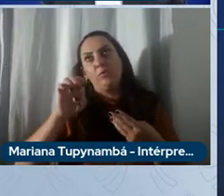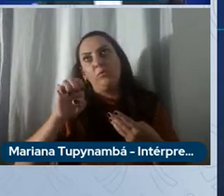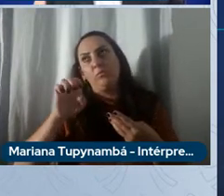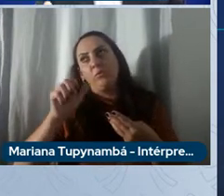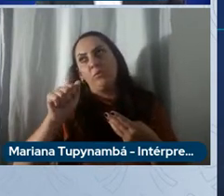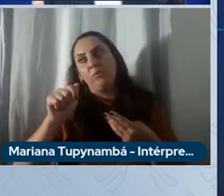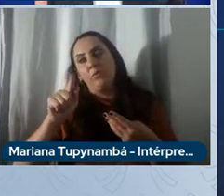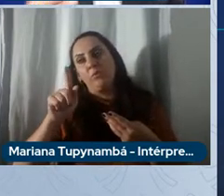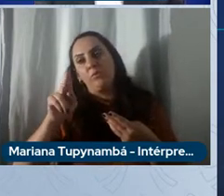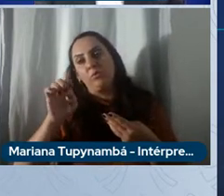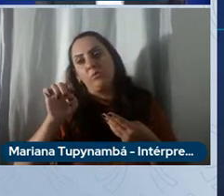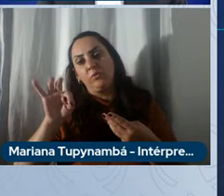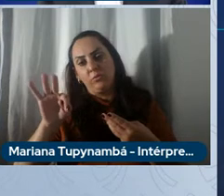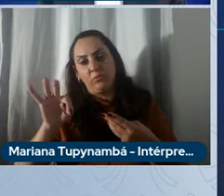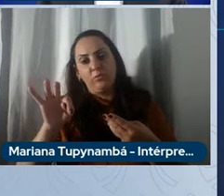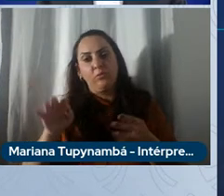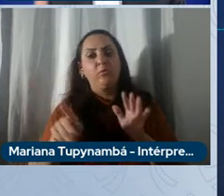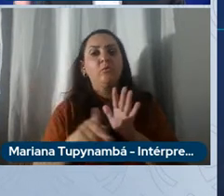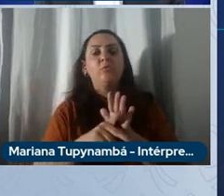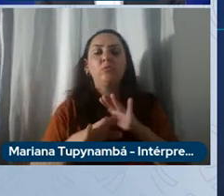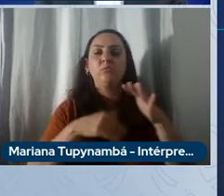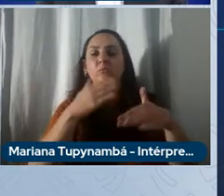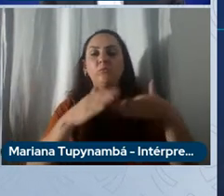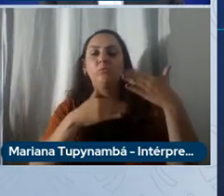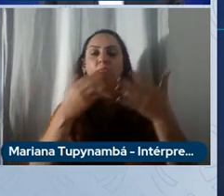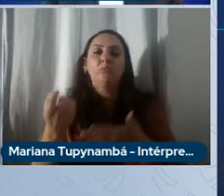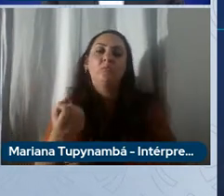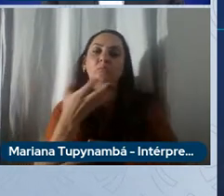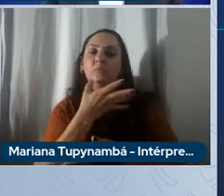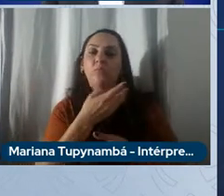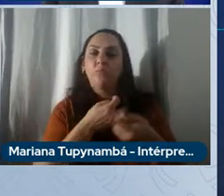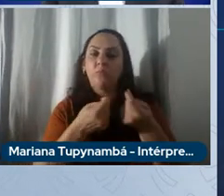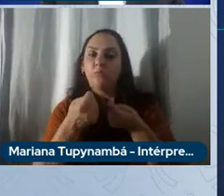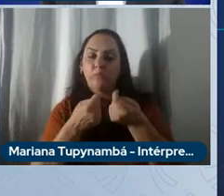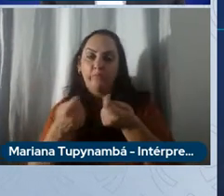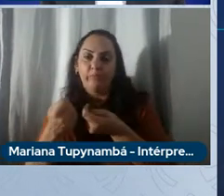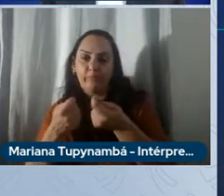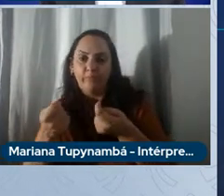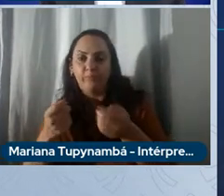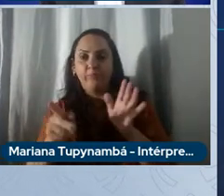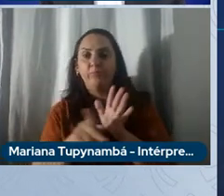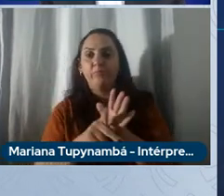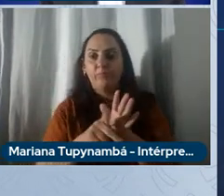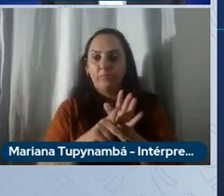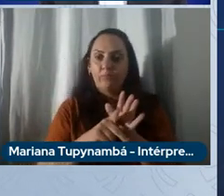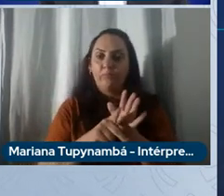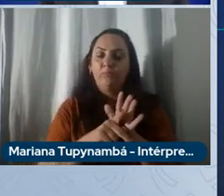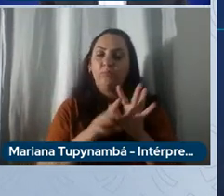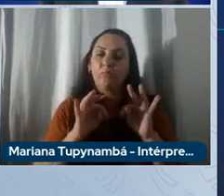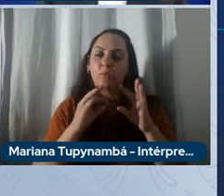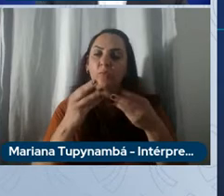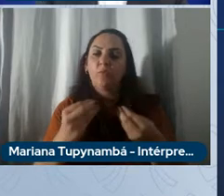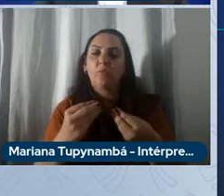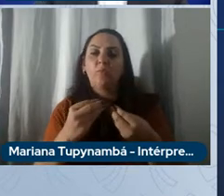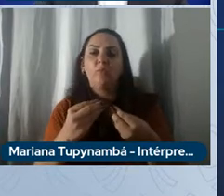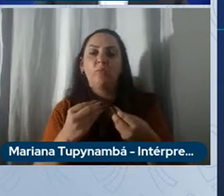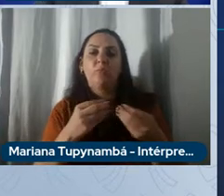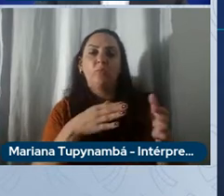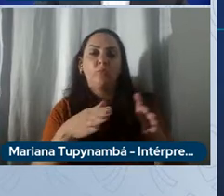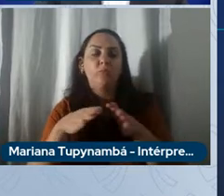queremos desenvolver novos negócios por exemplo centrados na mobilidade e nos serviços conectados queremos